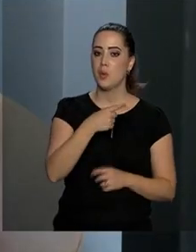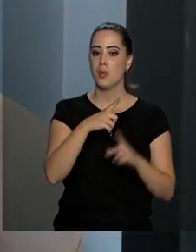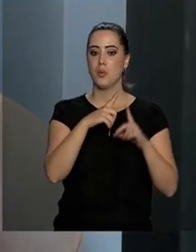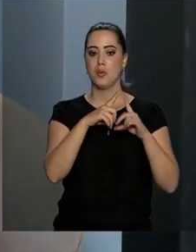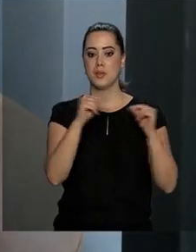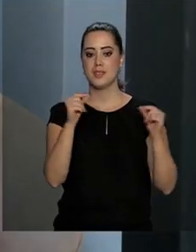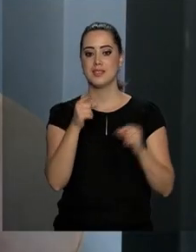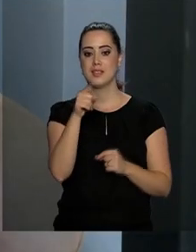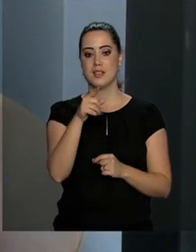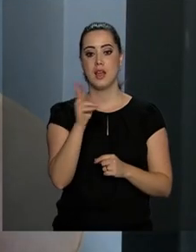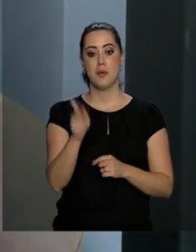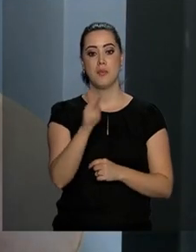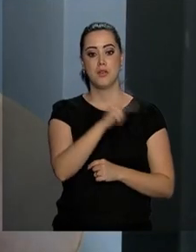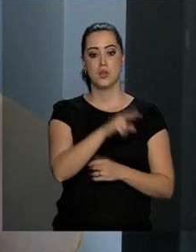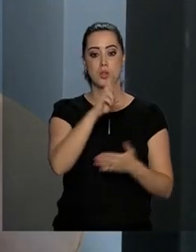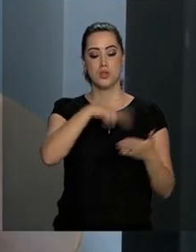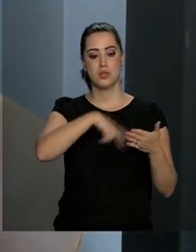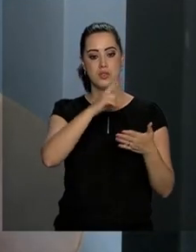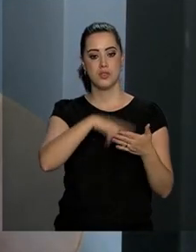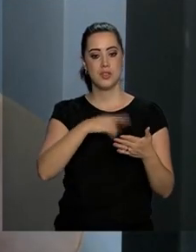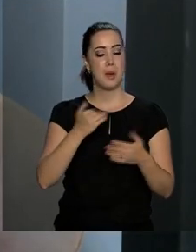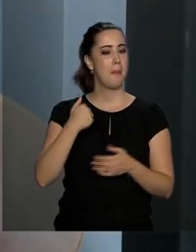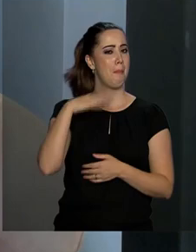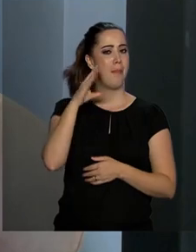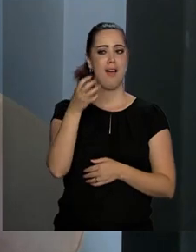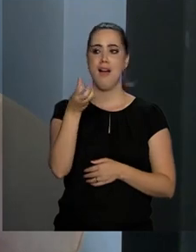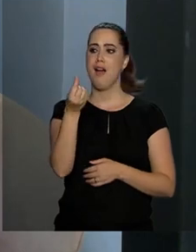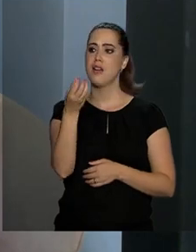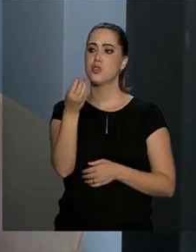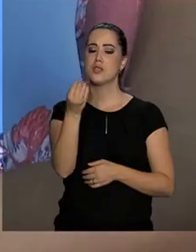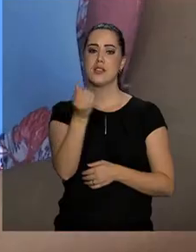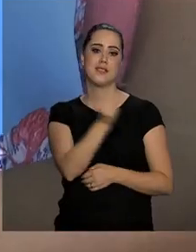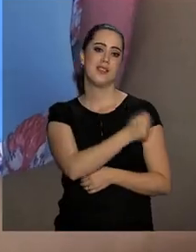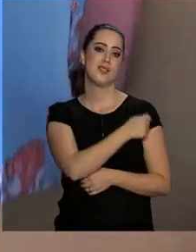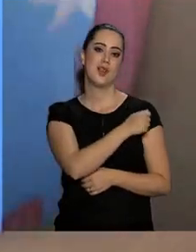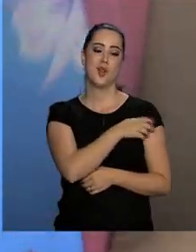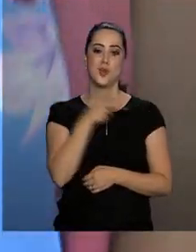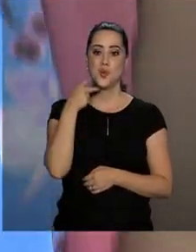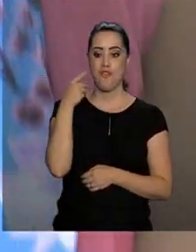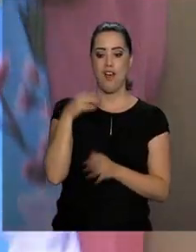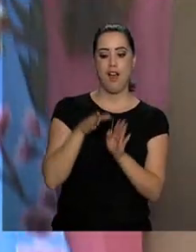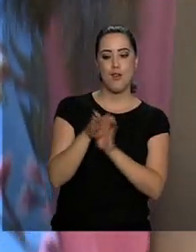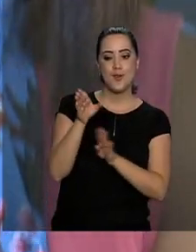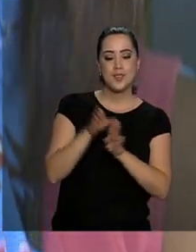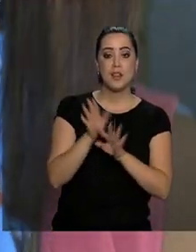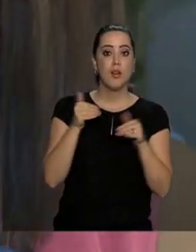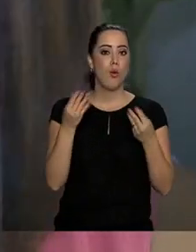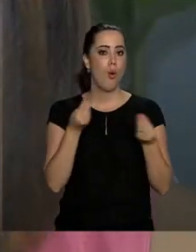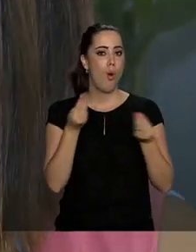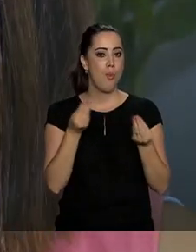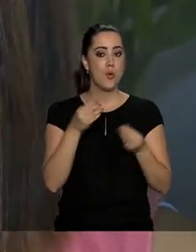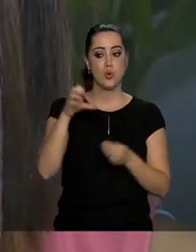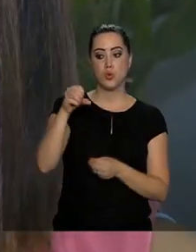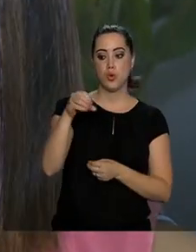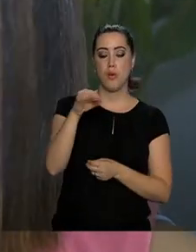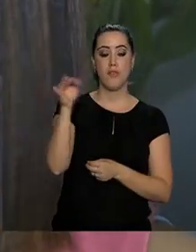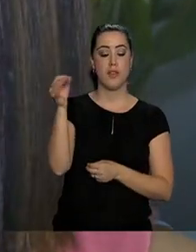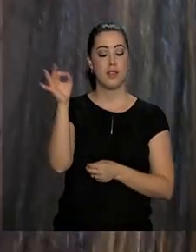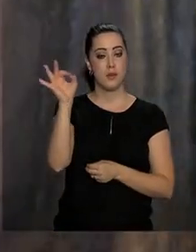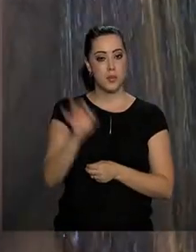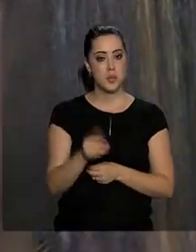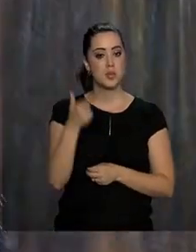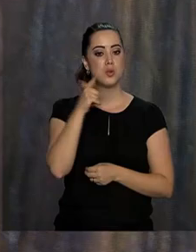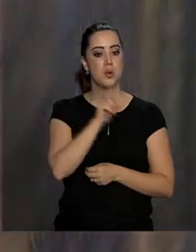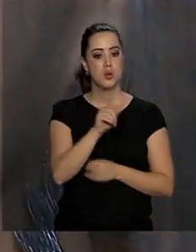professora de redação das estudantes tem mais de 600 alunos. E ela conta as dicas para que 90% deles